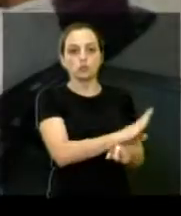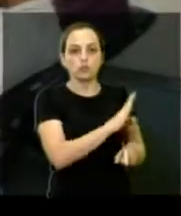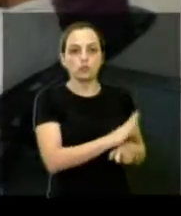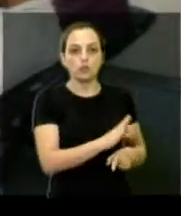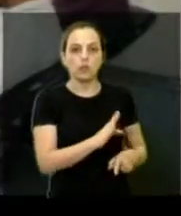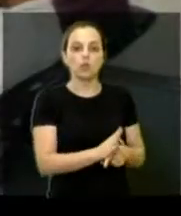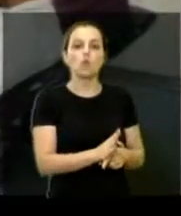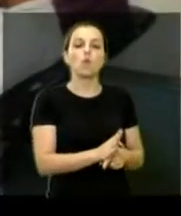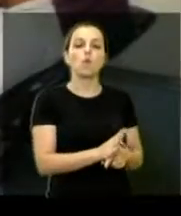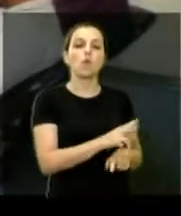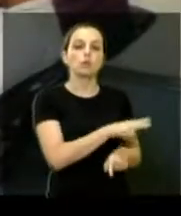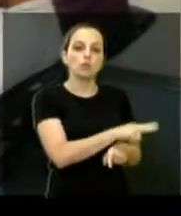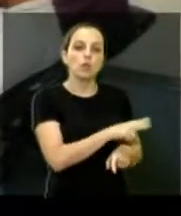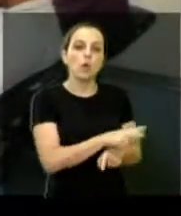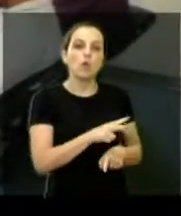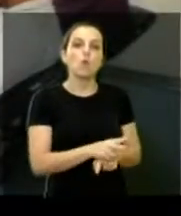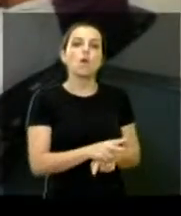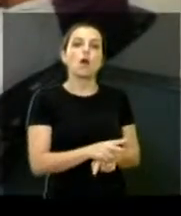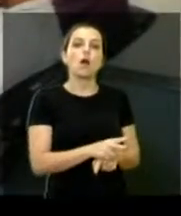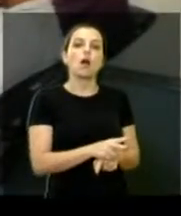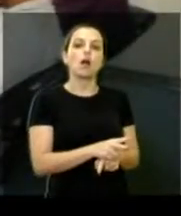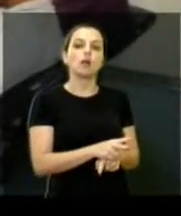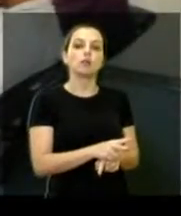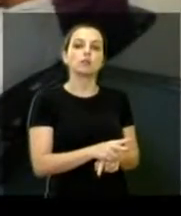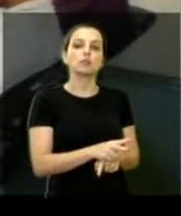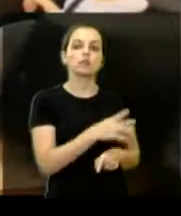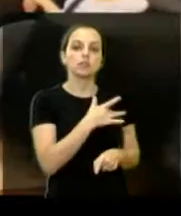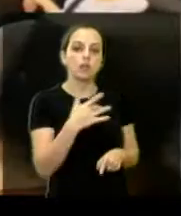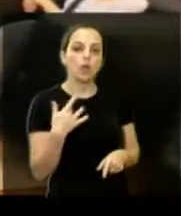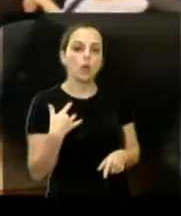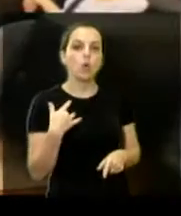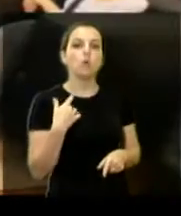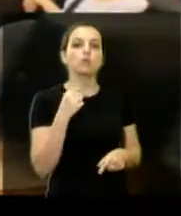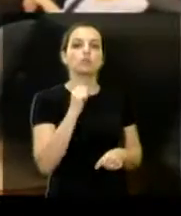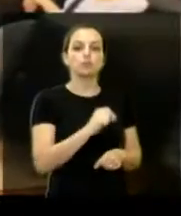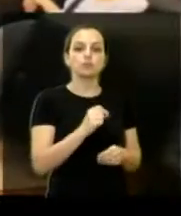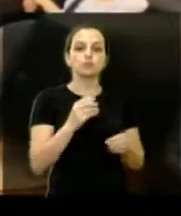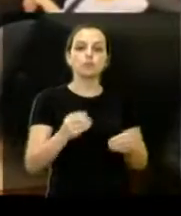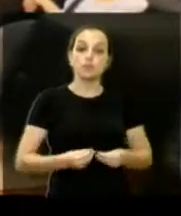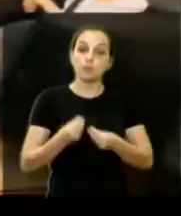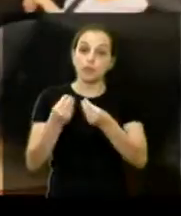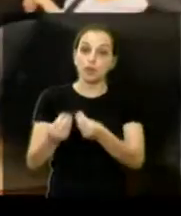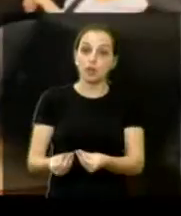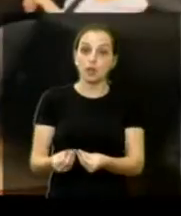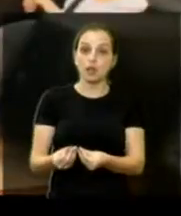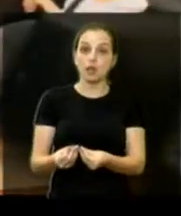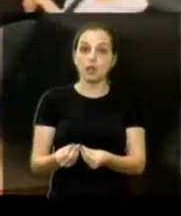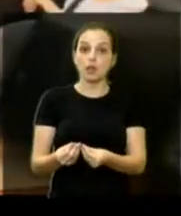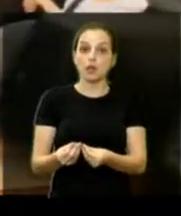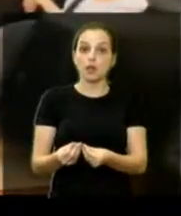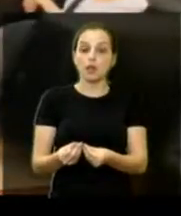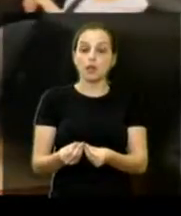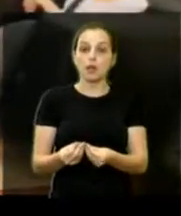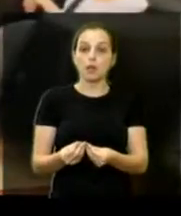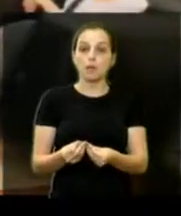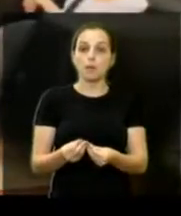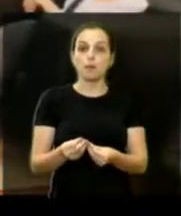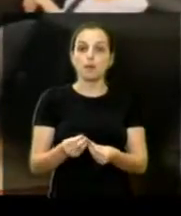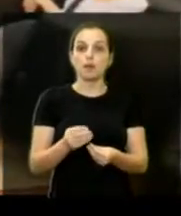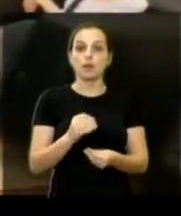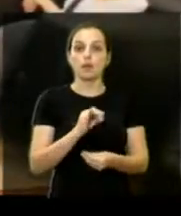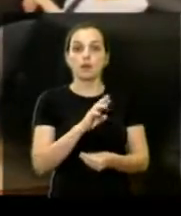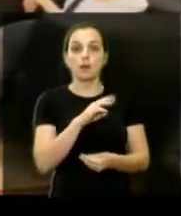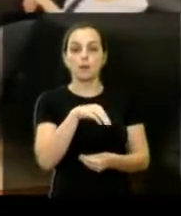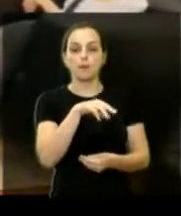Sanitária para a pasta da agricultura. Está em andamento ainda isso? Pode passar? Recebemos a irmã Aparecida dos Santos e a educadora